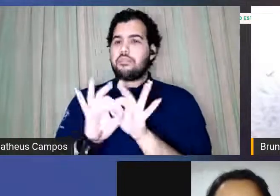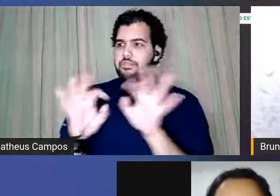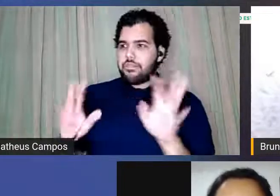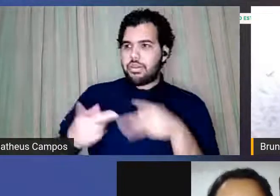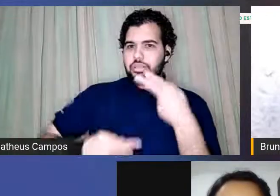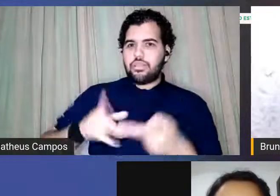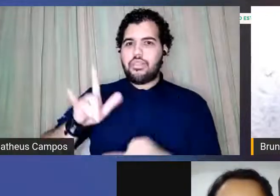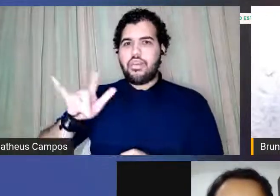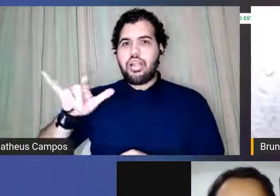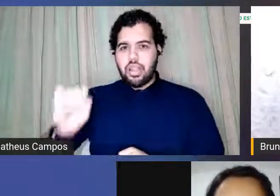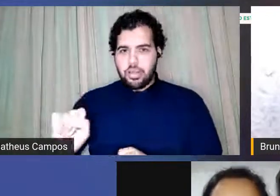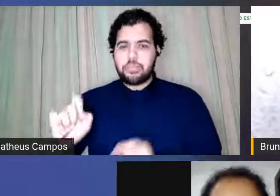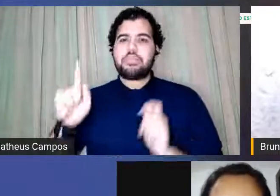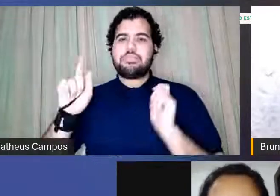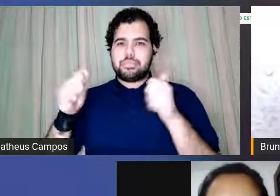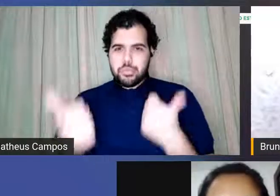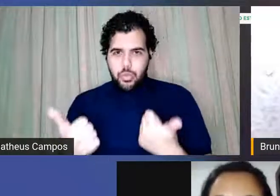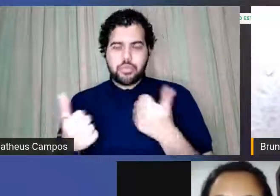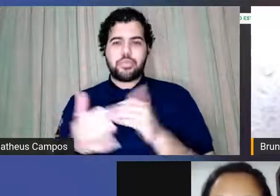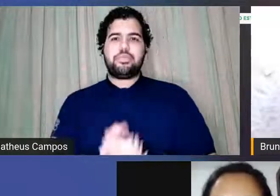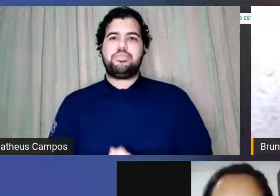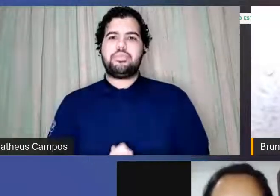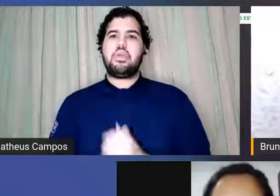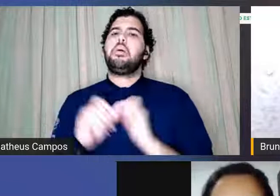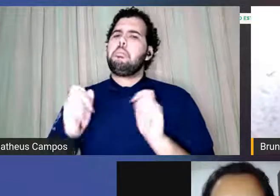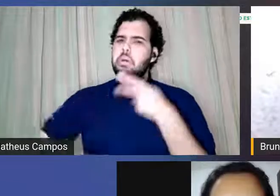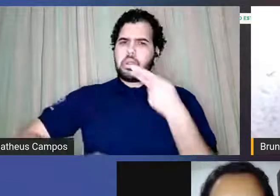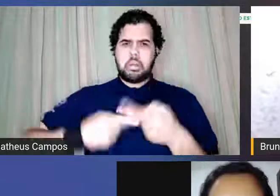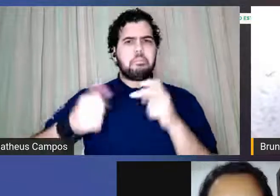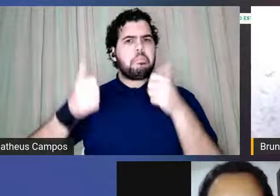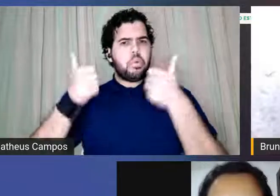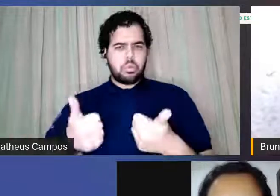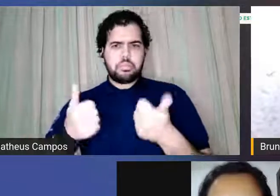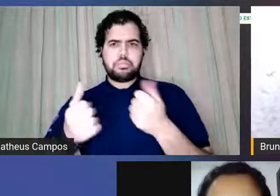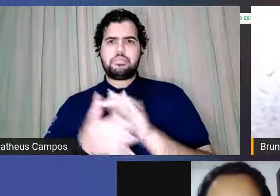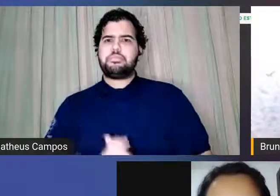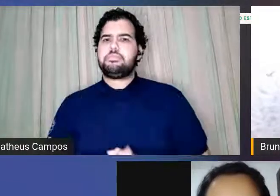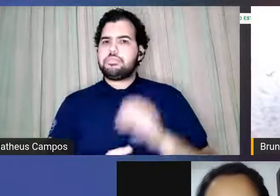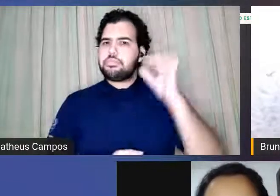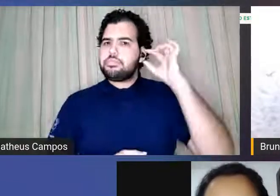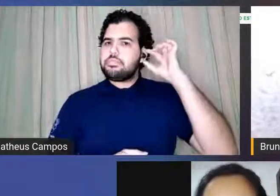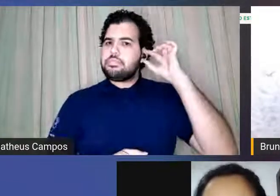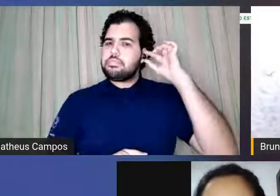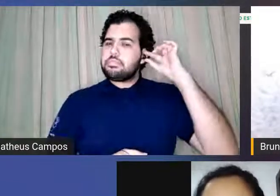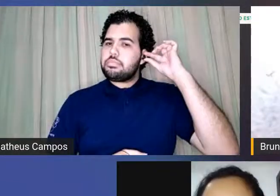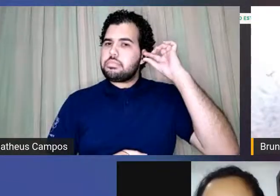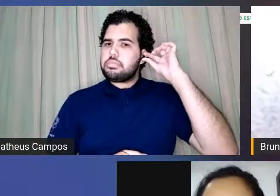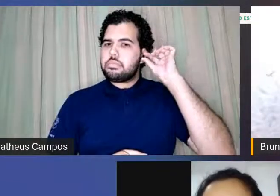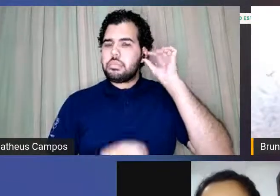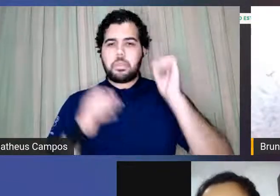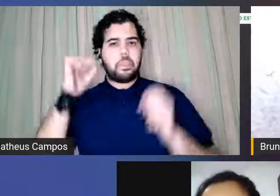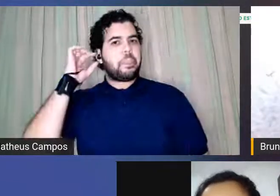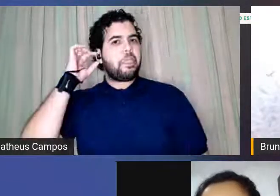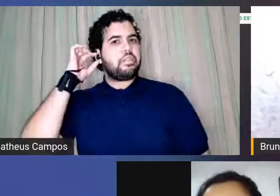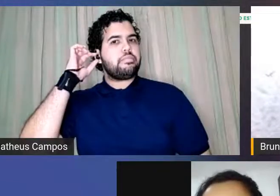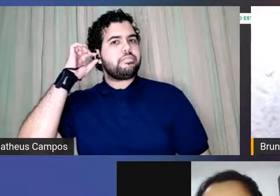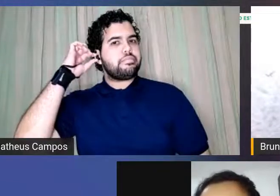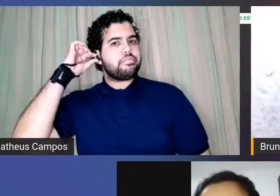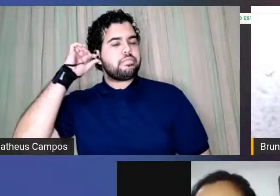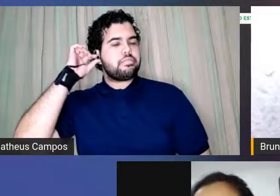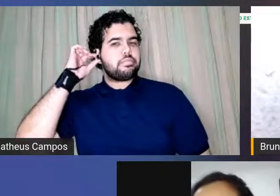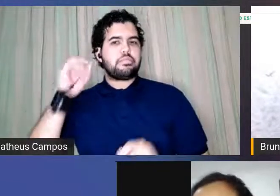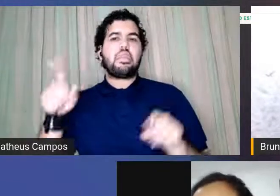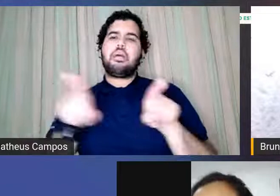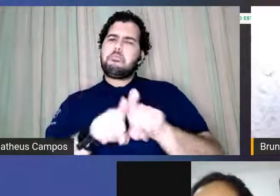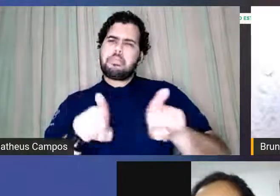Laís também pra tu fazer as suas considerações também tenho a